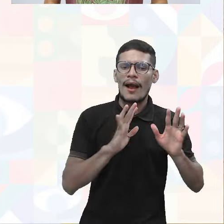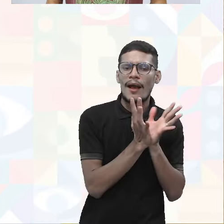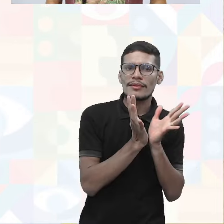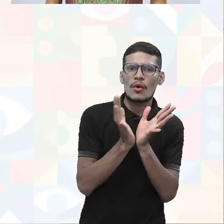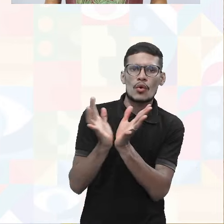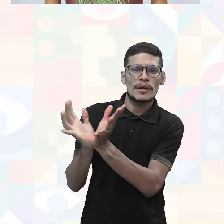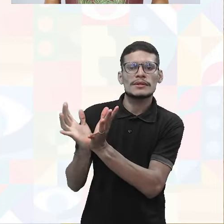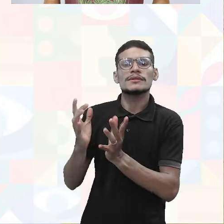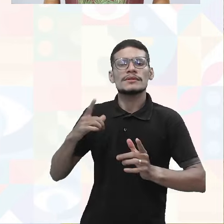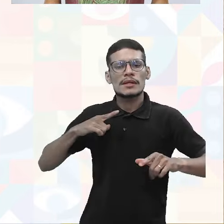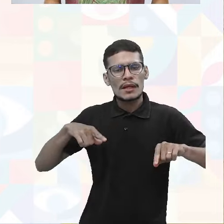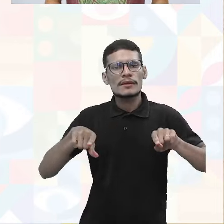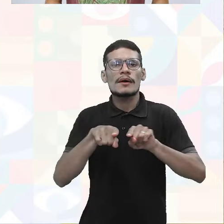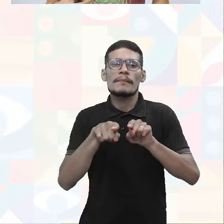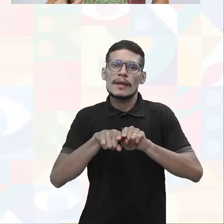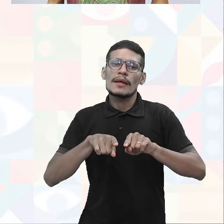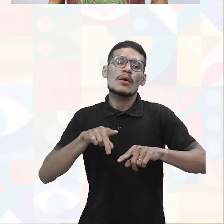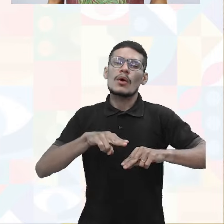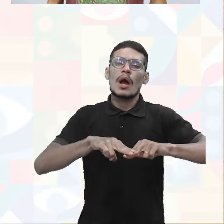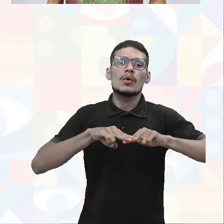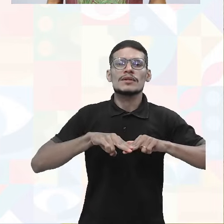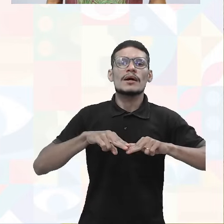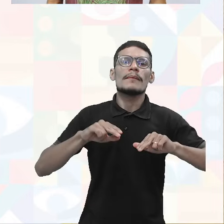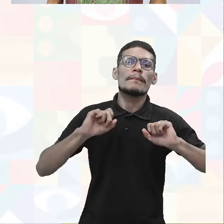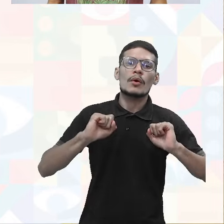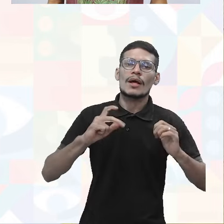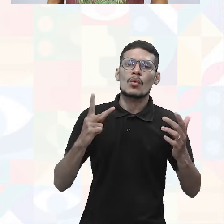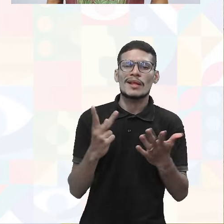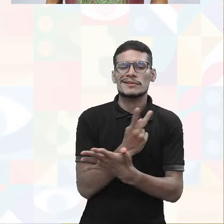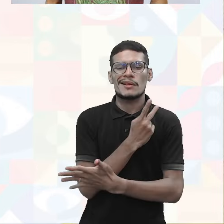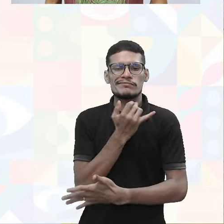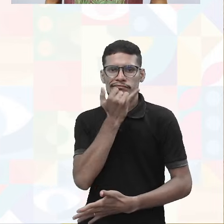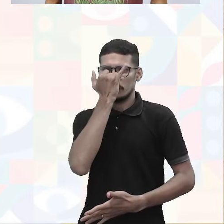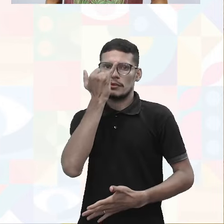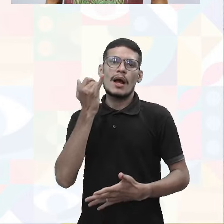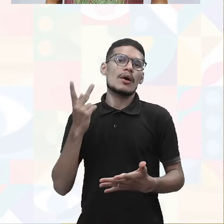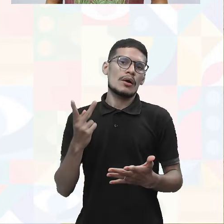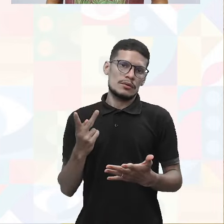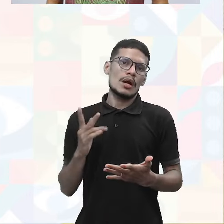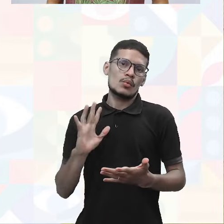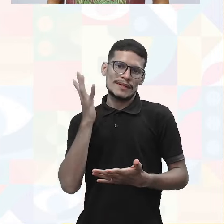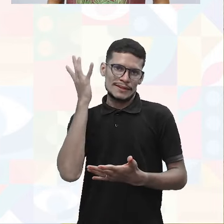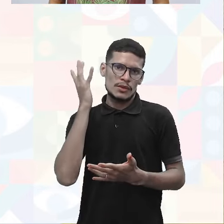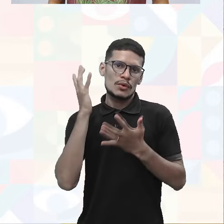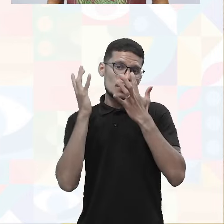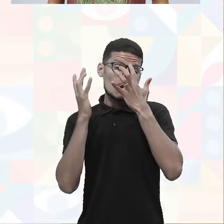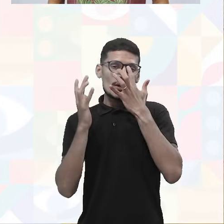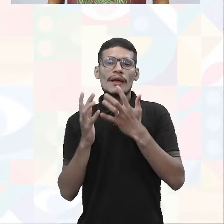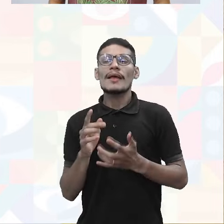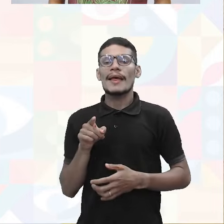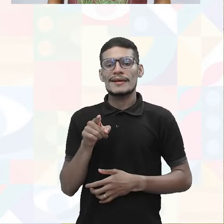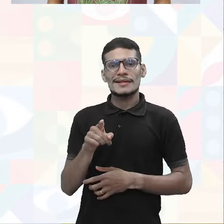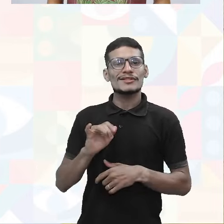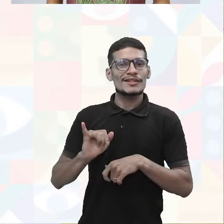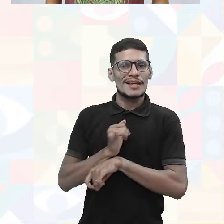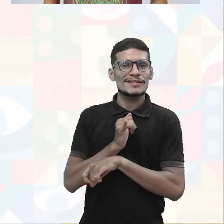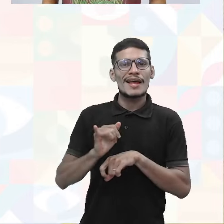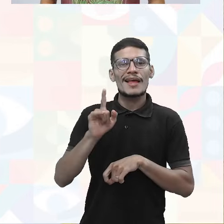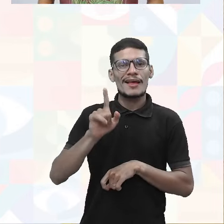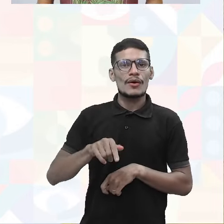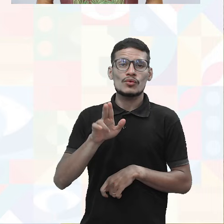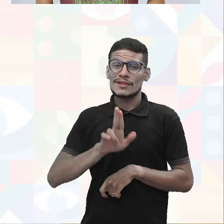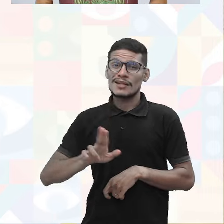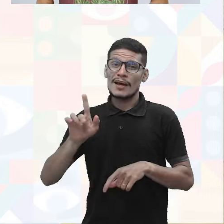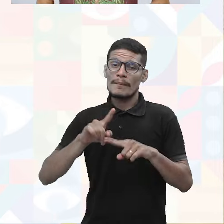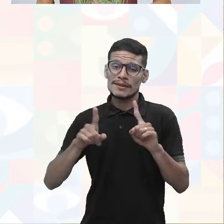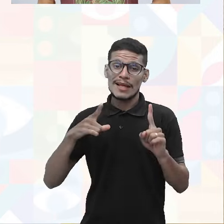causas que podem levar ao efeito que ocorreu. Então, essa técnica é muito utilizada, mas ela também tem uma